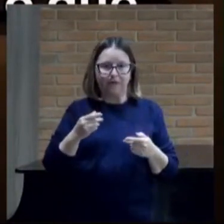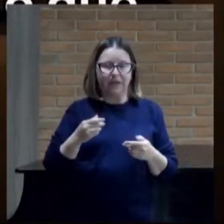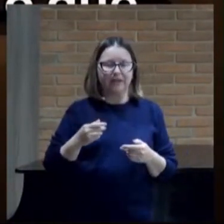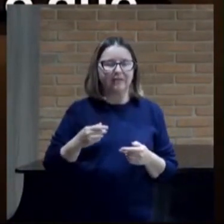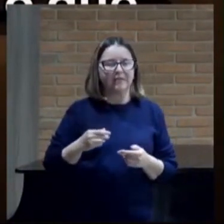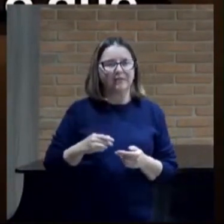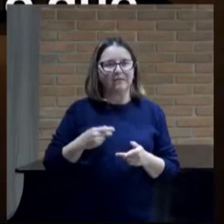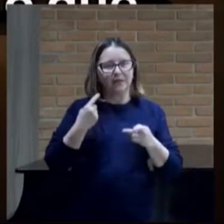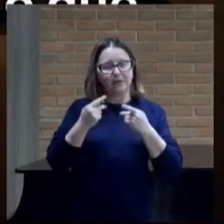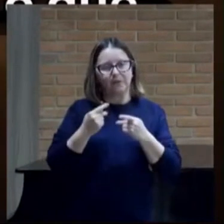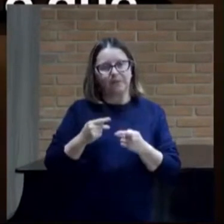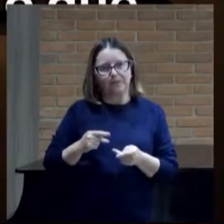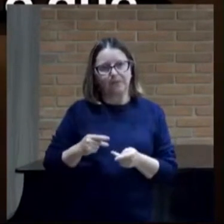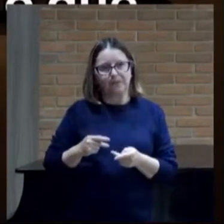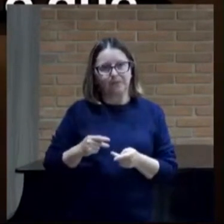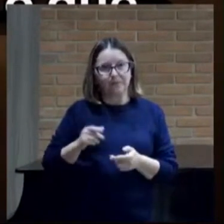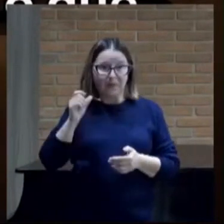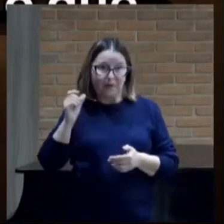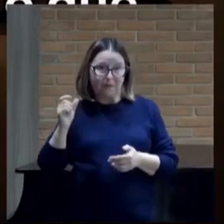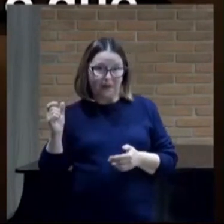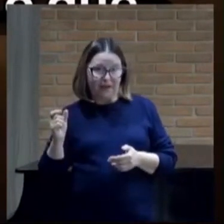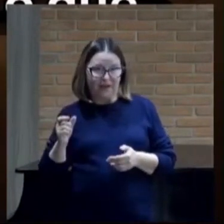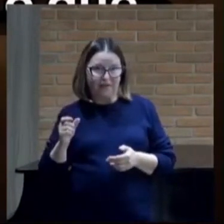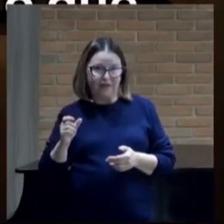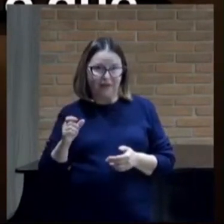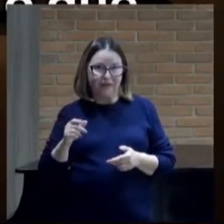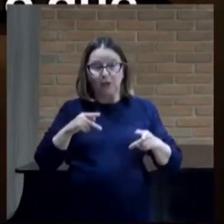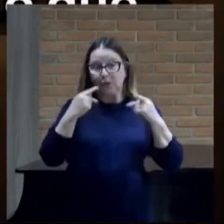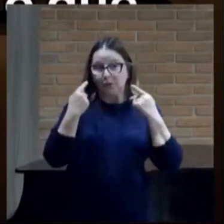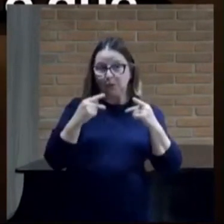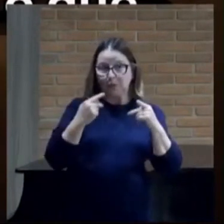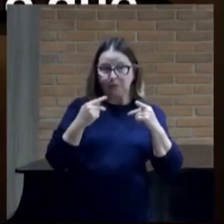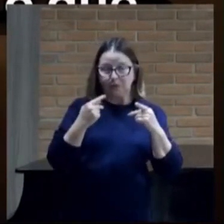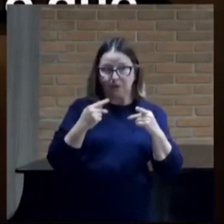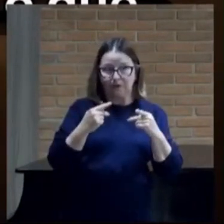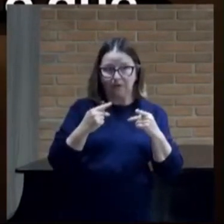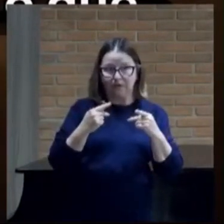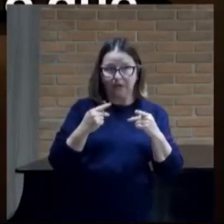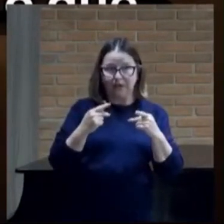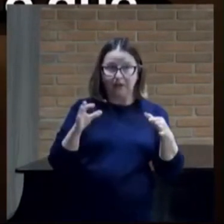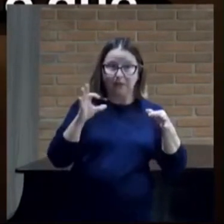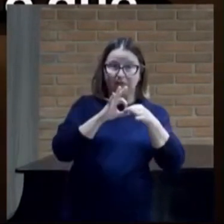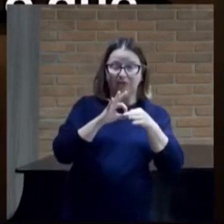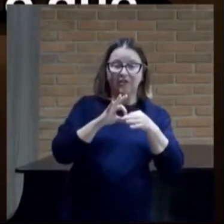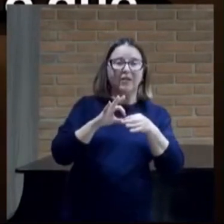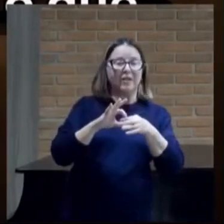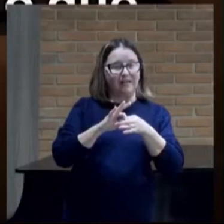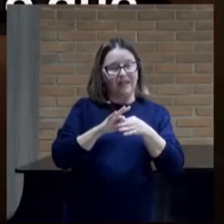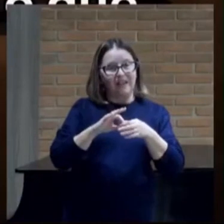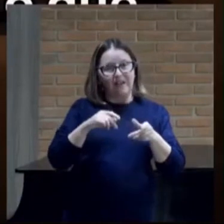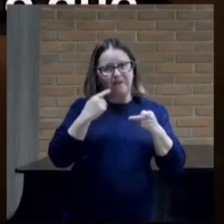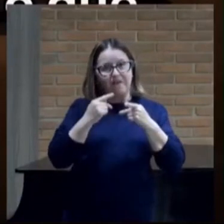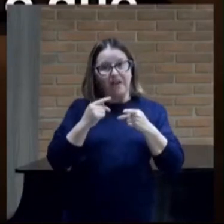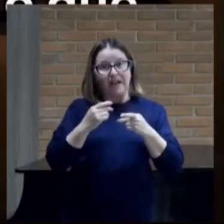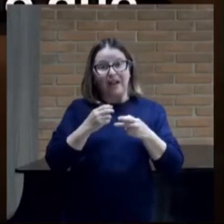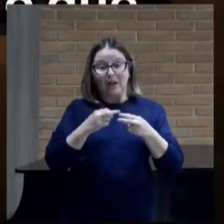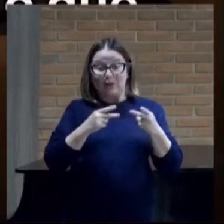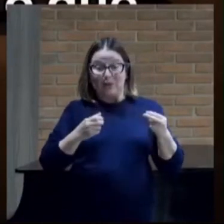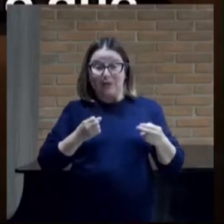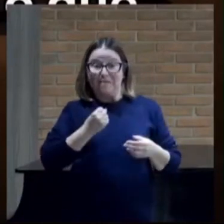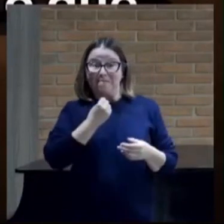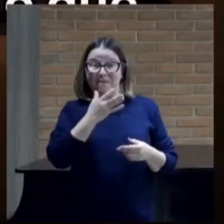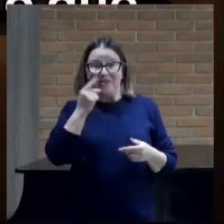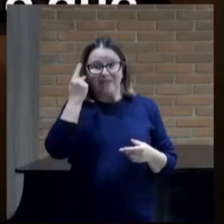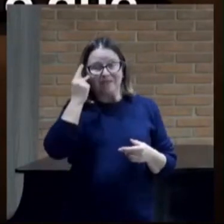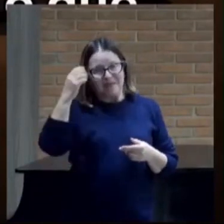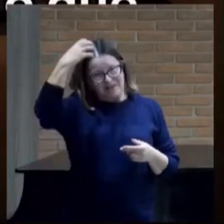dizendo, eis que as palavras dos profetas a uma voz predizem coisas boas para o